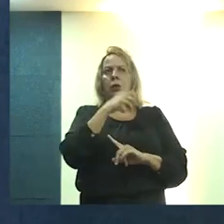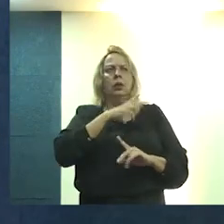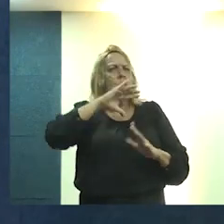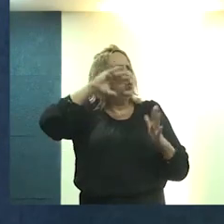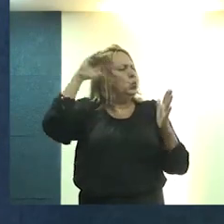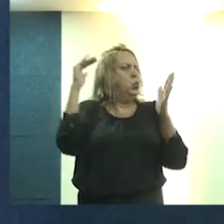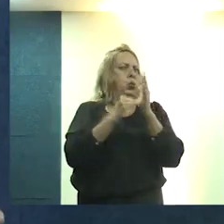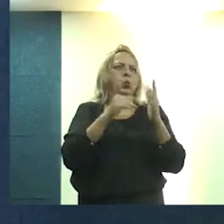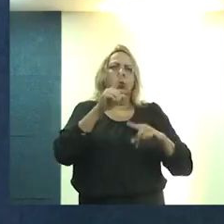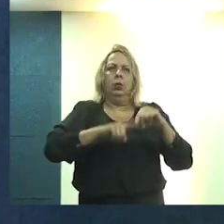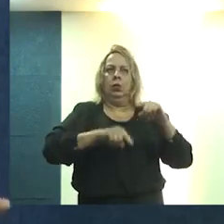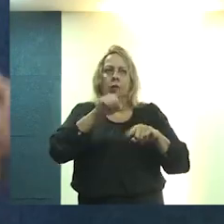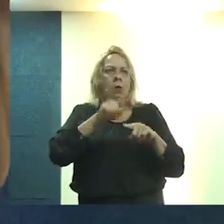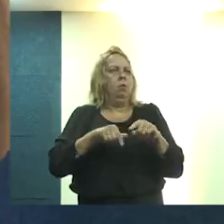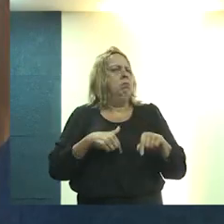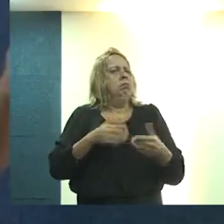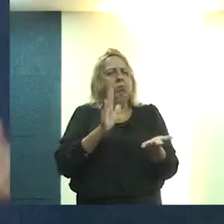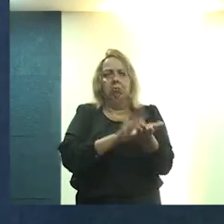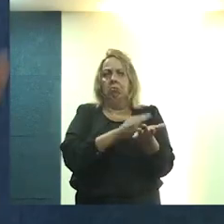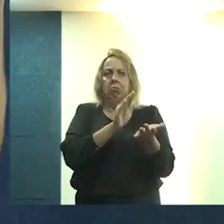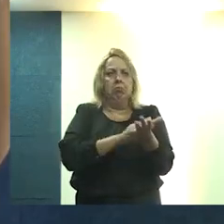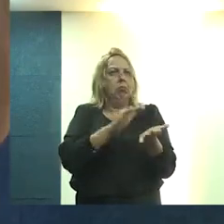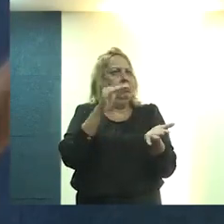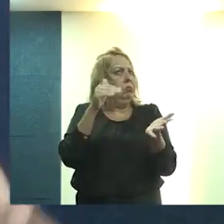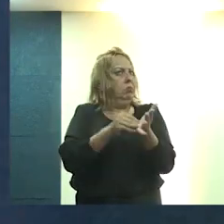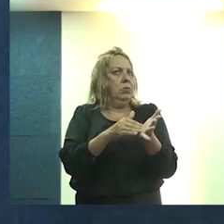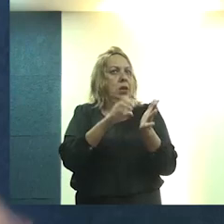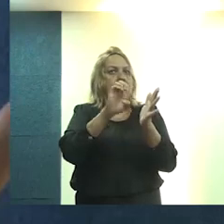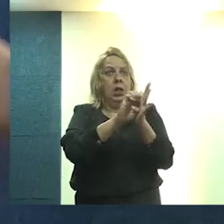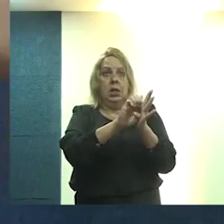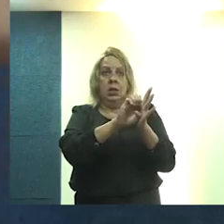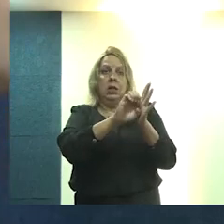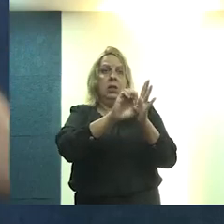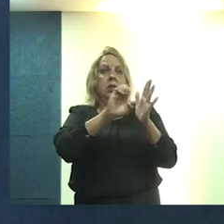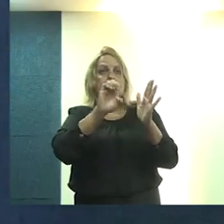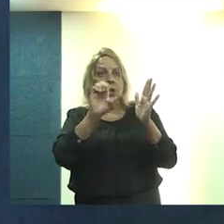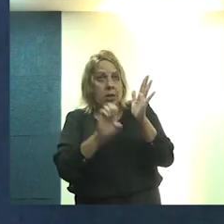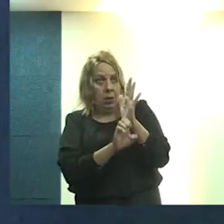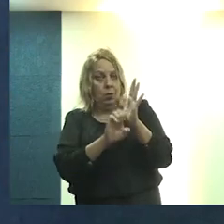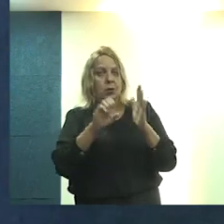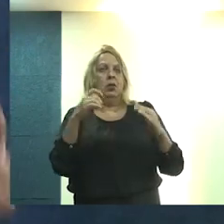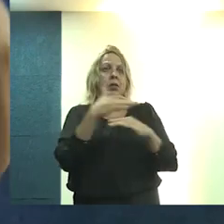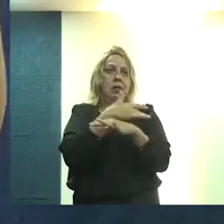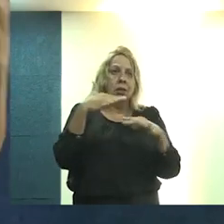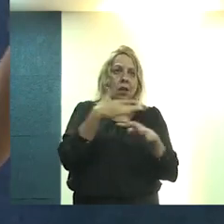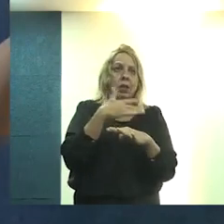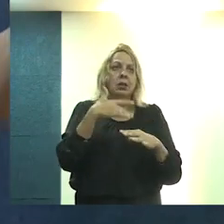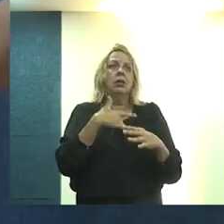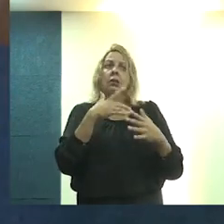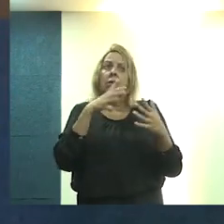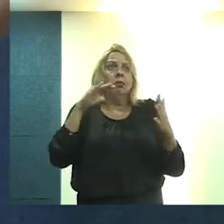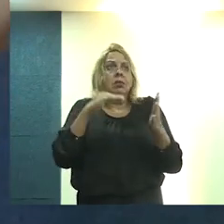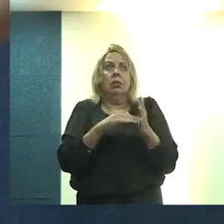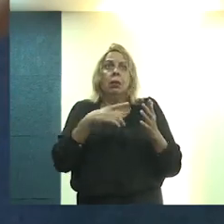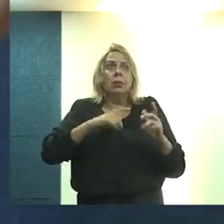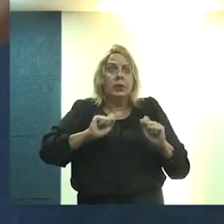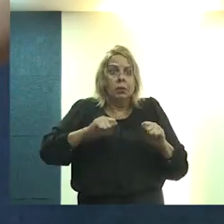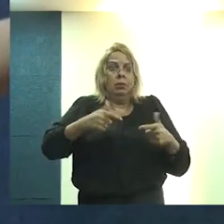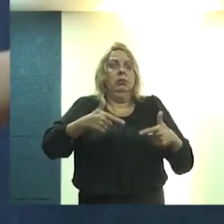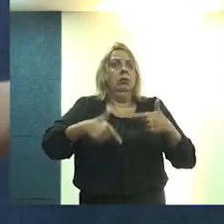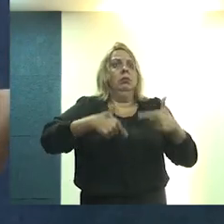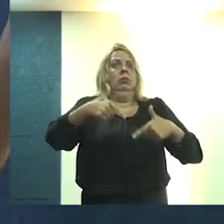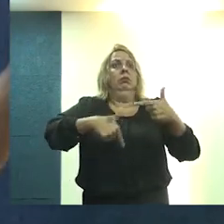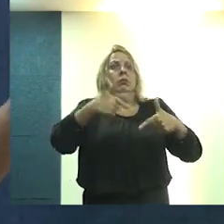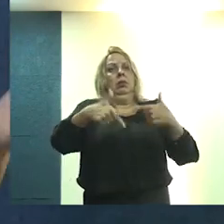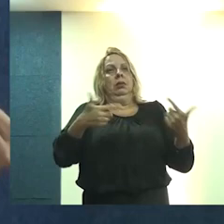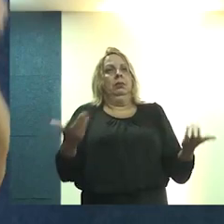os instrumentos todos na mão, Estatuto da Cidade, Estatuto das Metrópoles, as artes. Então, está faltando mesmo é ação,